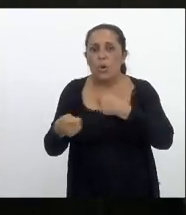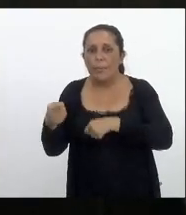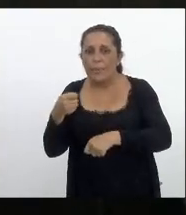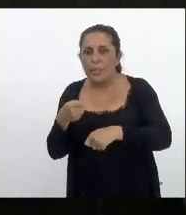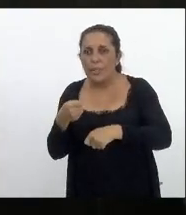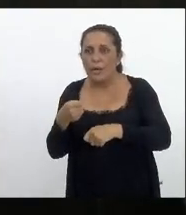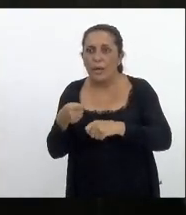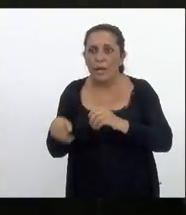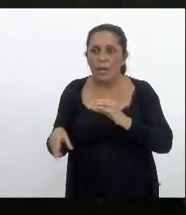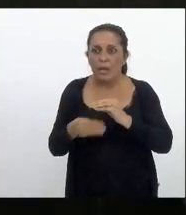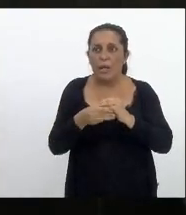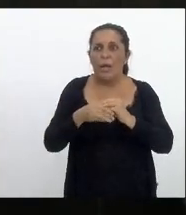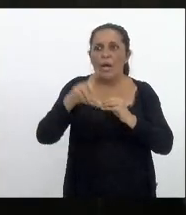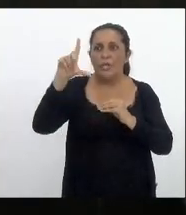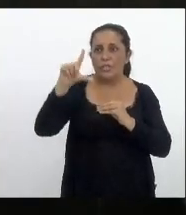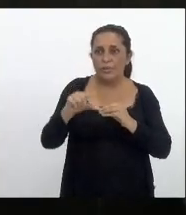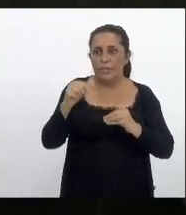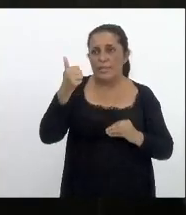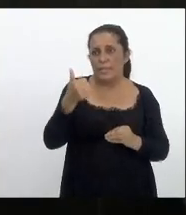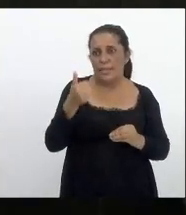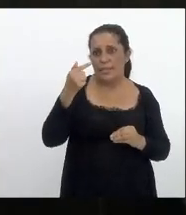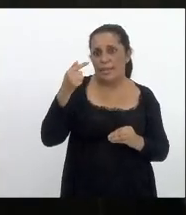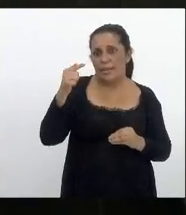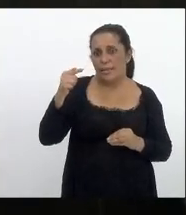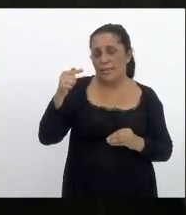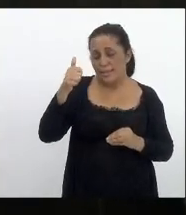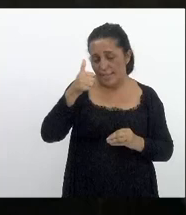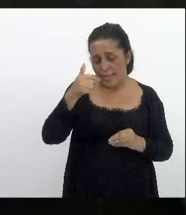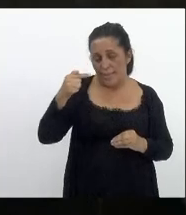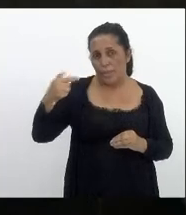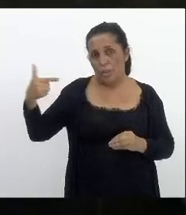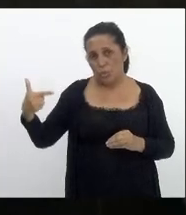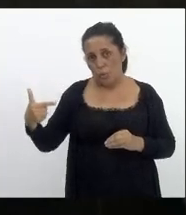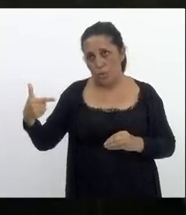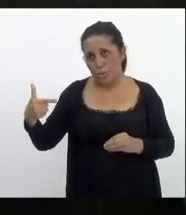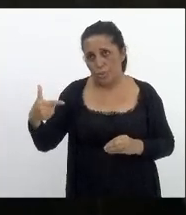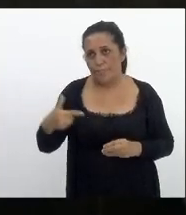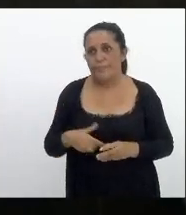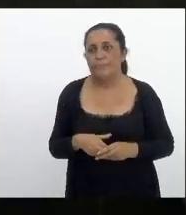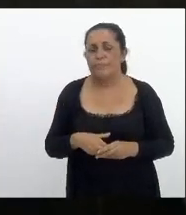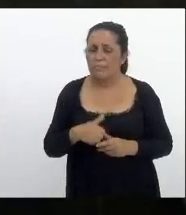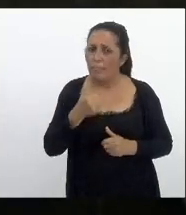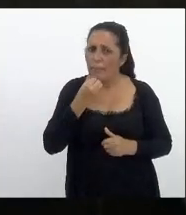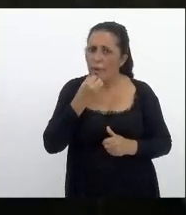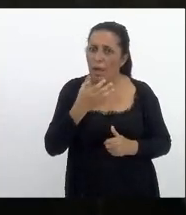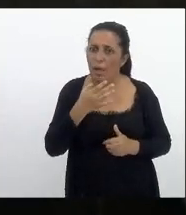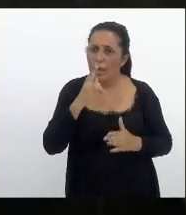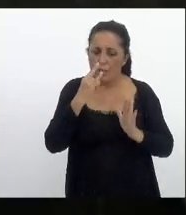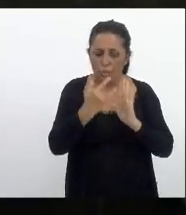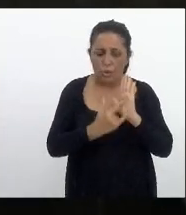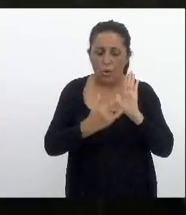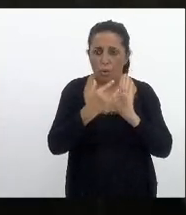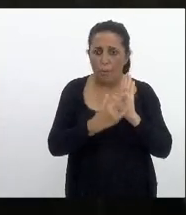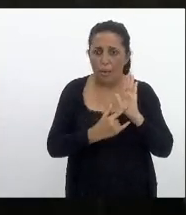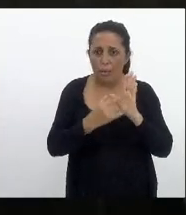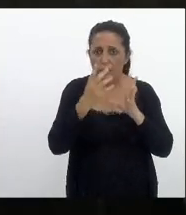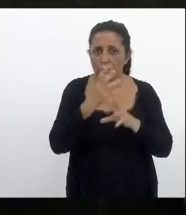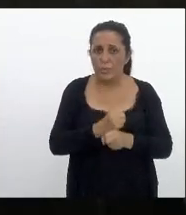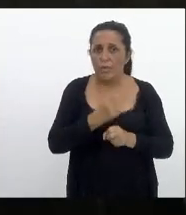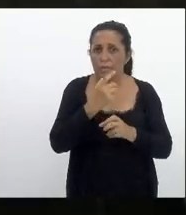regime essa dívida cai para 172 muito bem 172 documento da fazenda